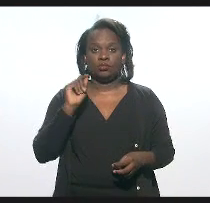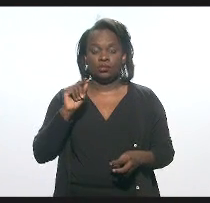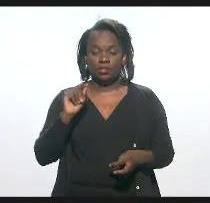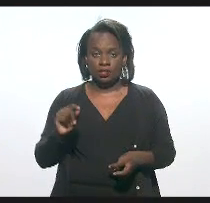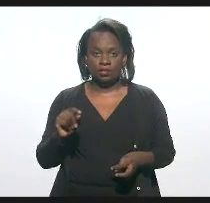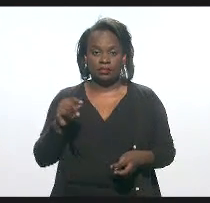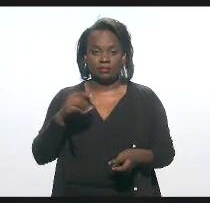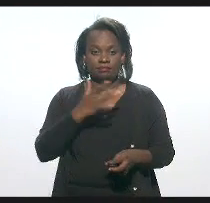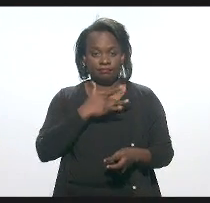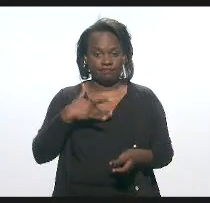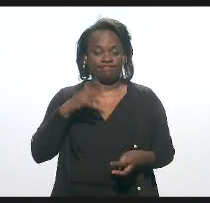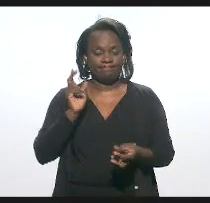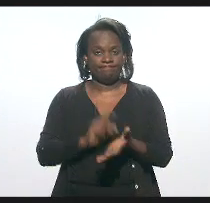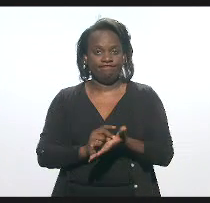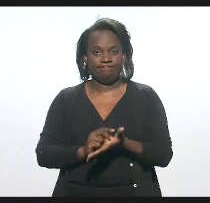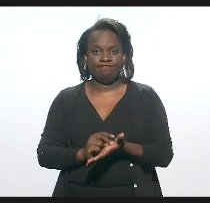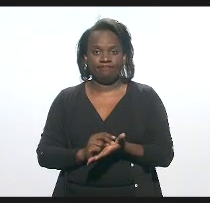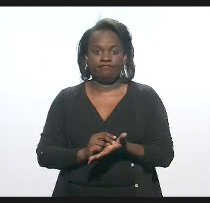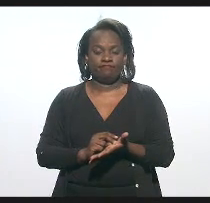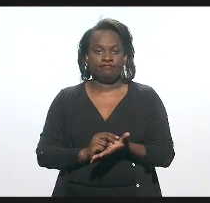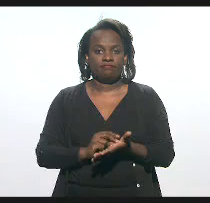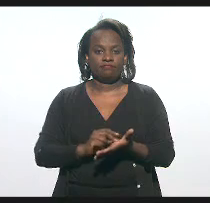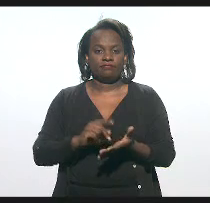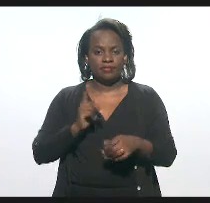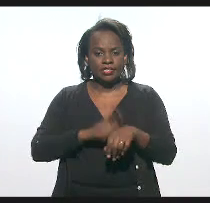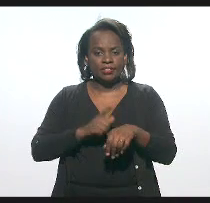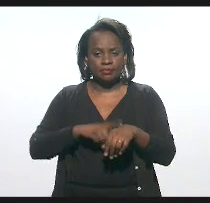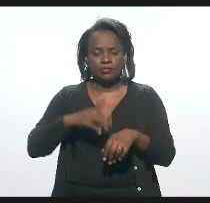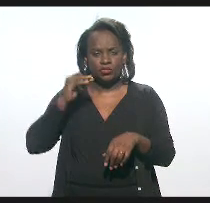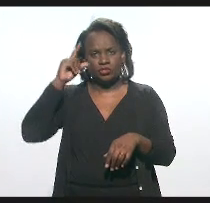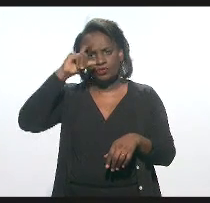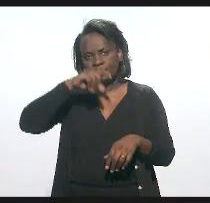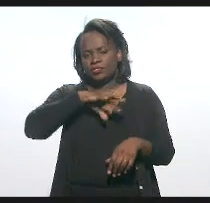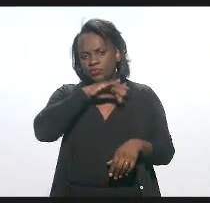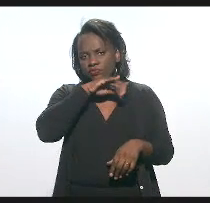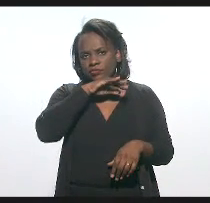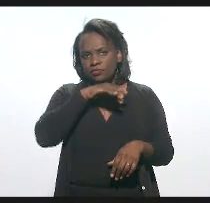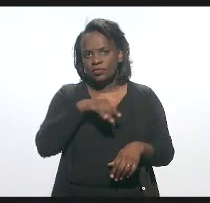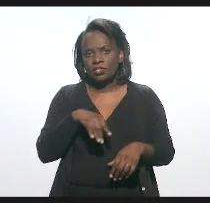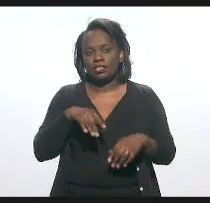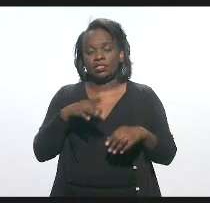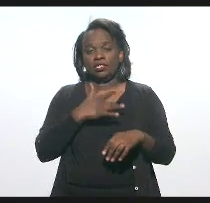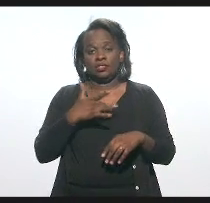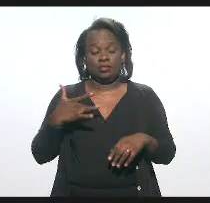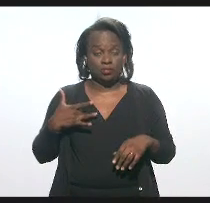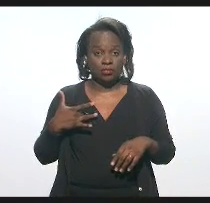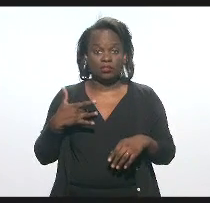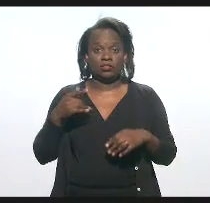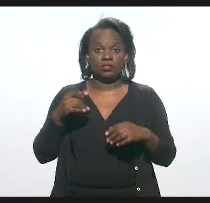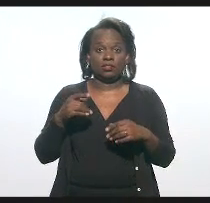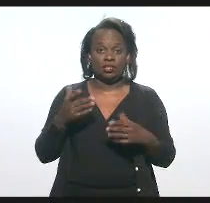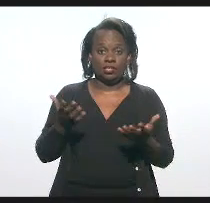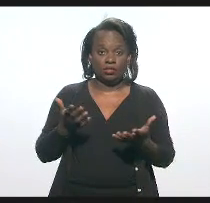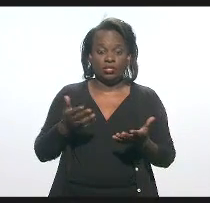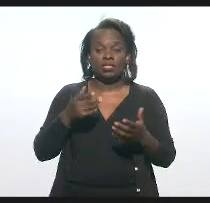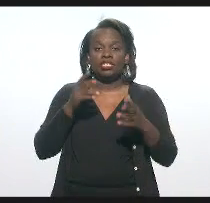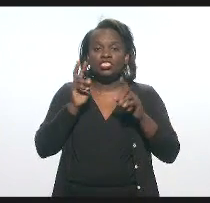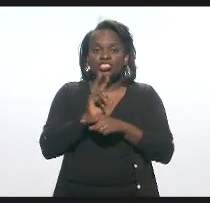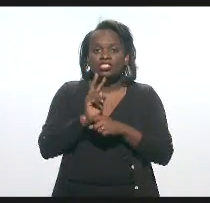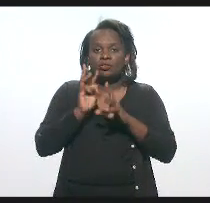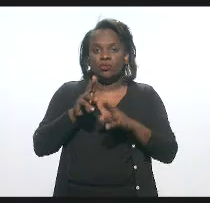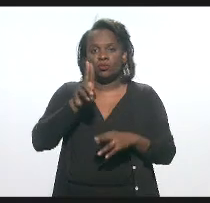saúde realmente tem passado um momento muito ruim e a saúde está na UTI.